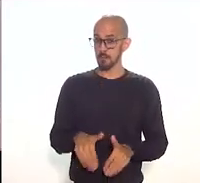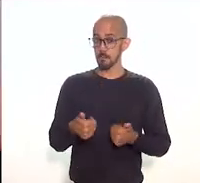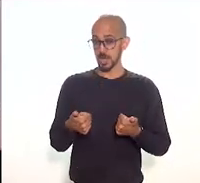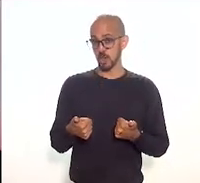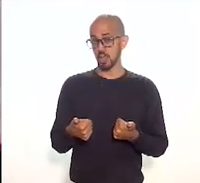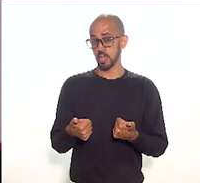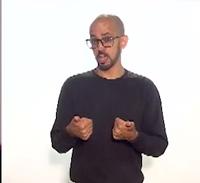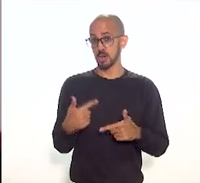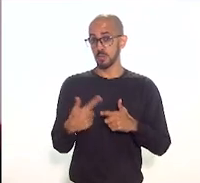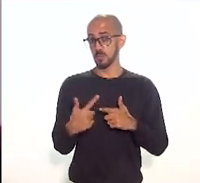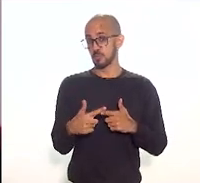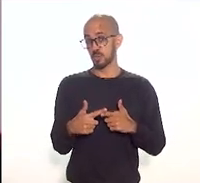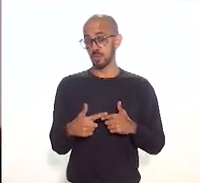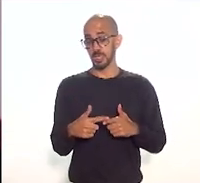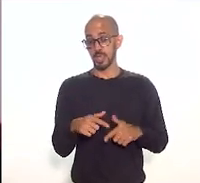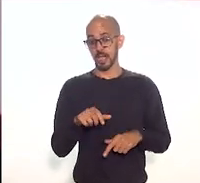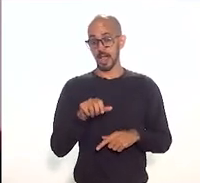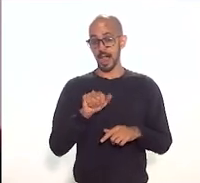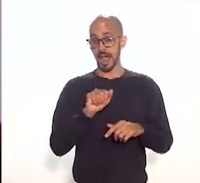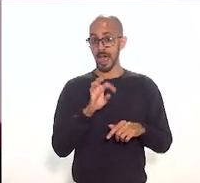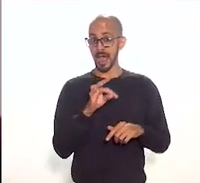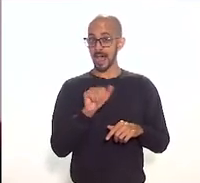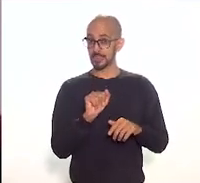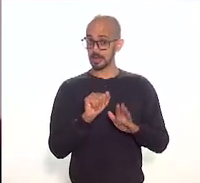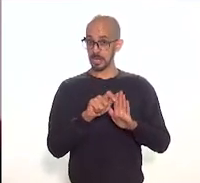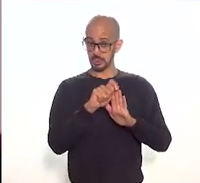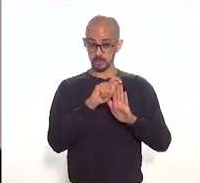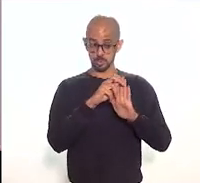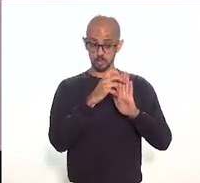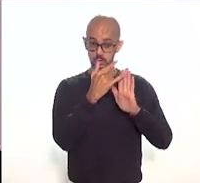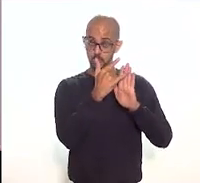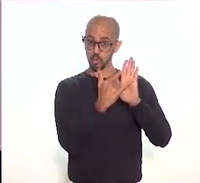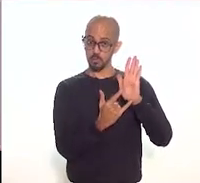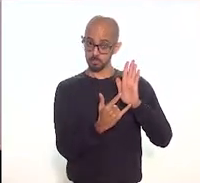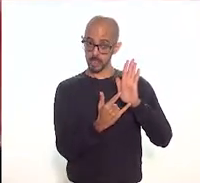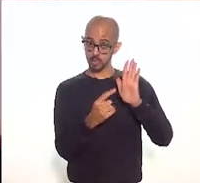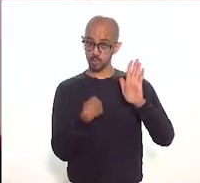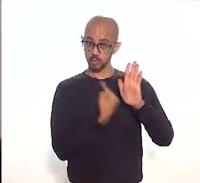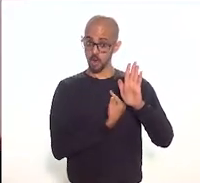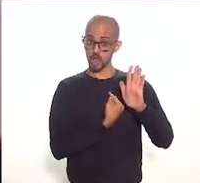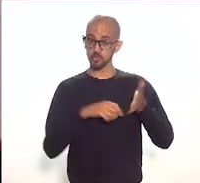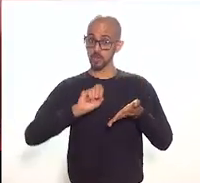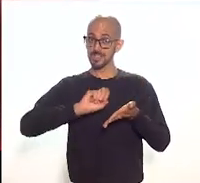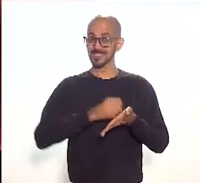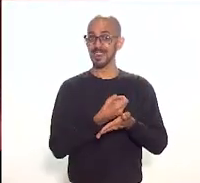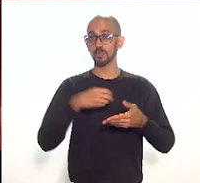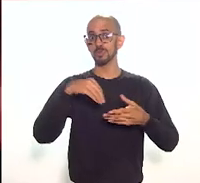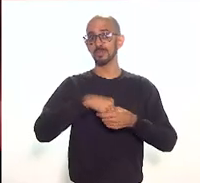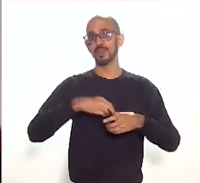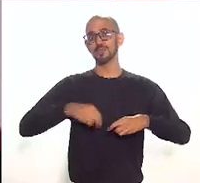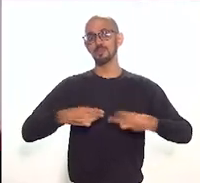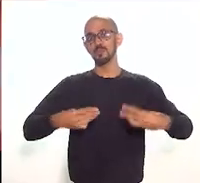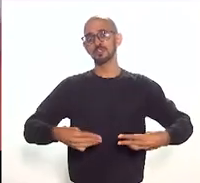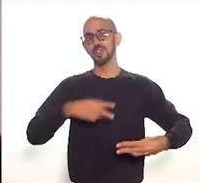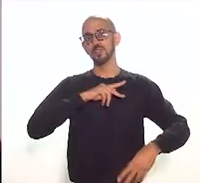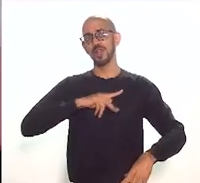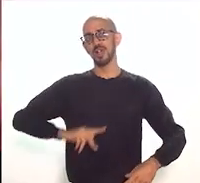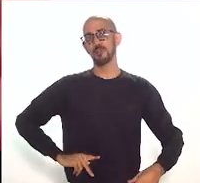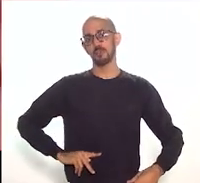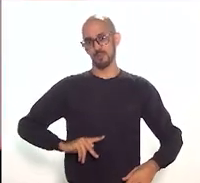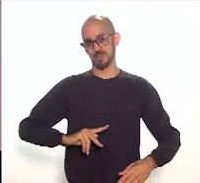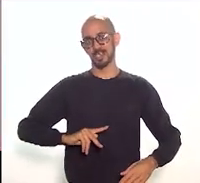até mesmo a nossa ata de fundação foi assinada no Museu da República nós já fizemos nós da Liguia fizemos já dois